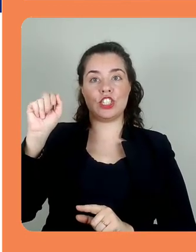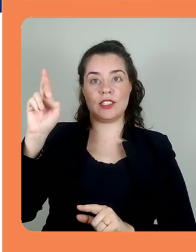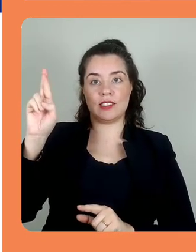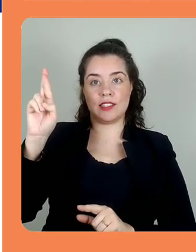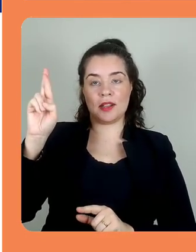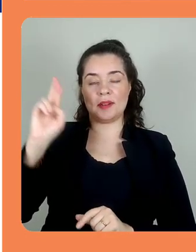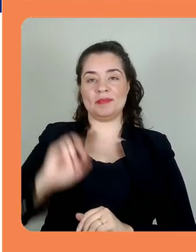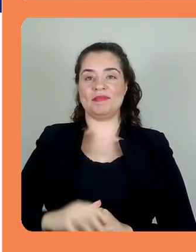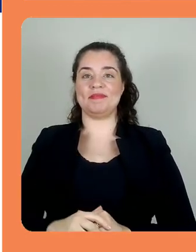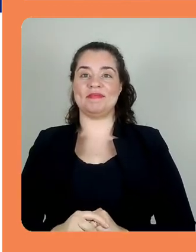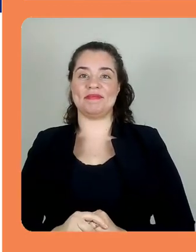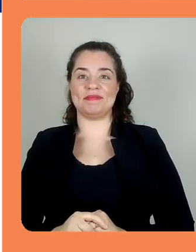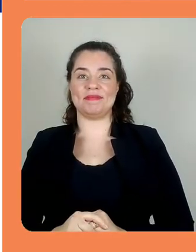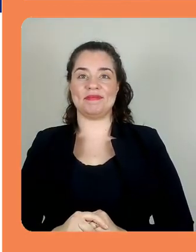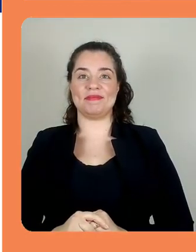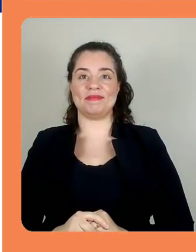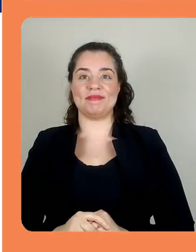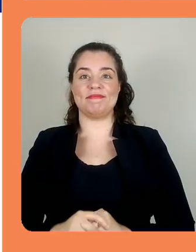editar.